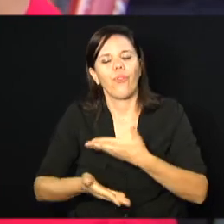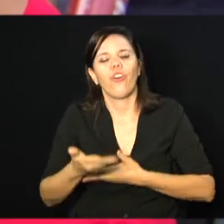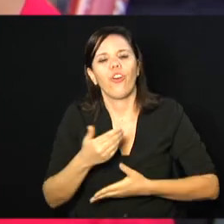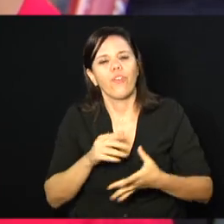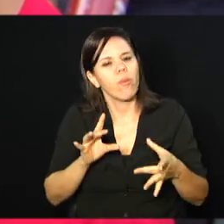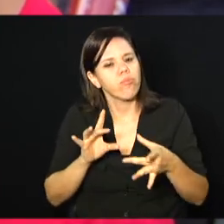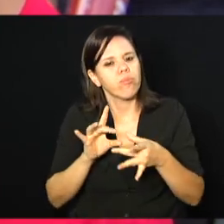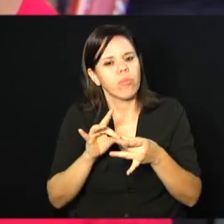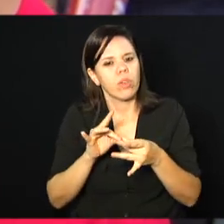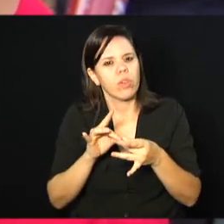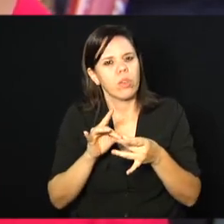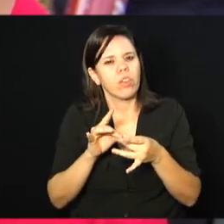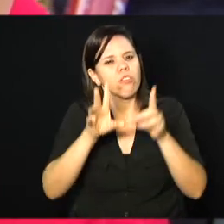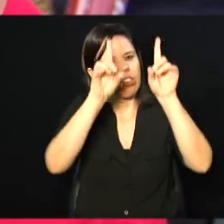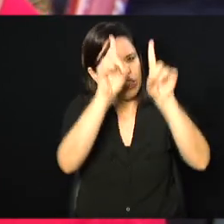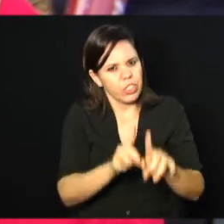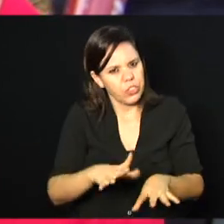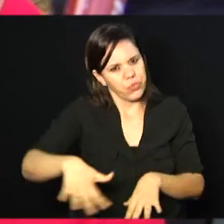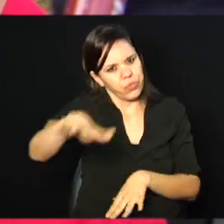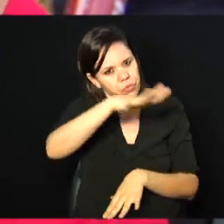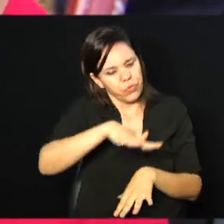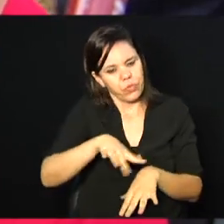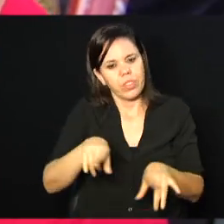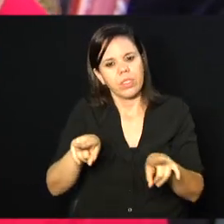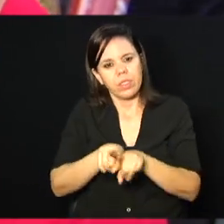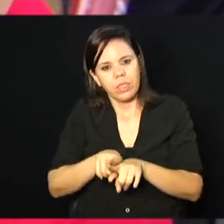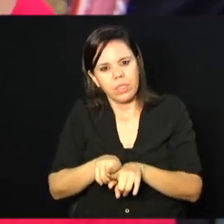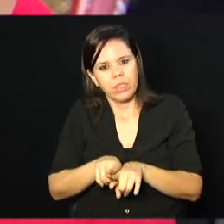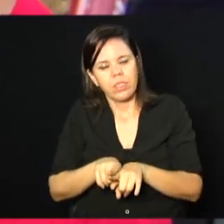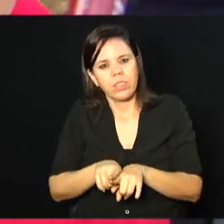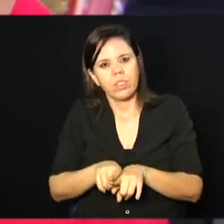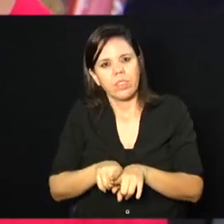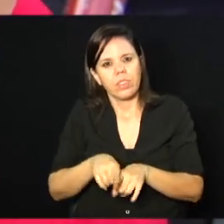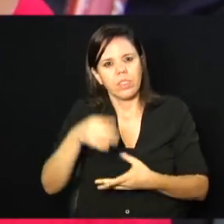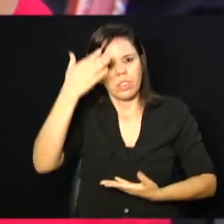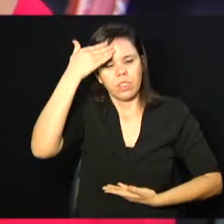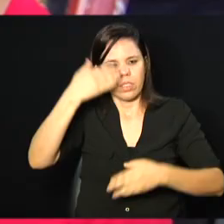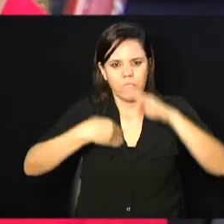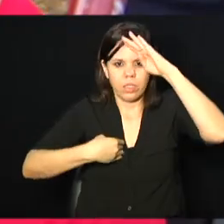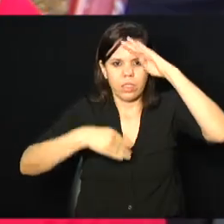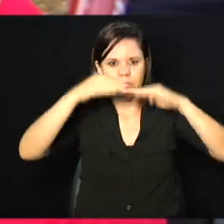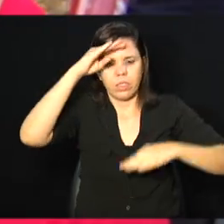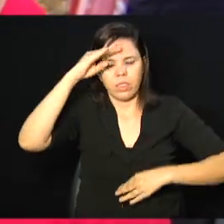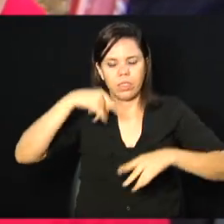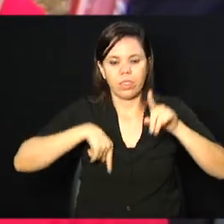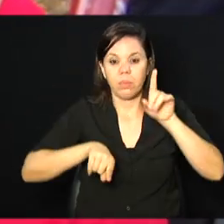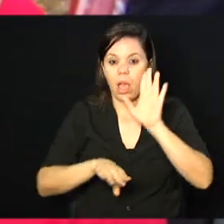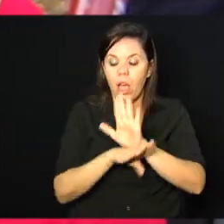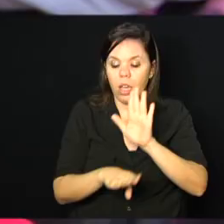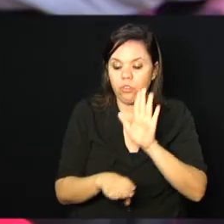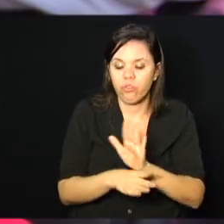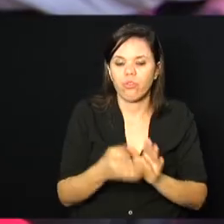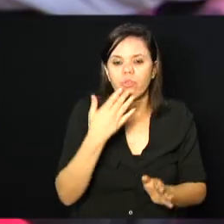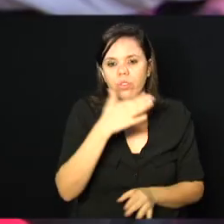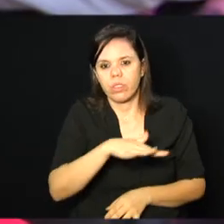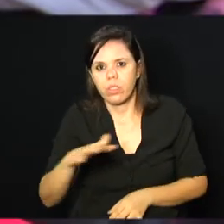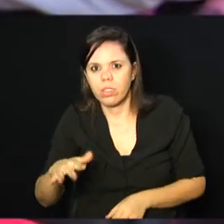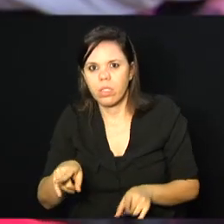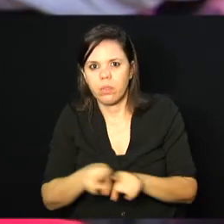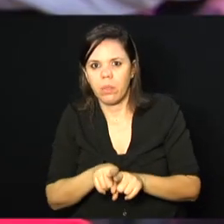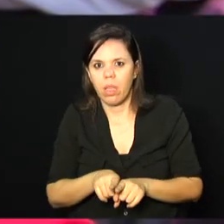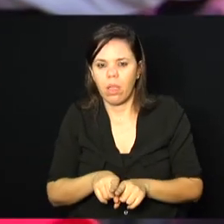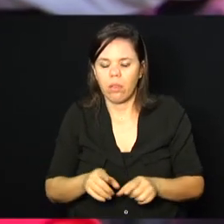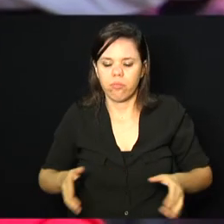deficiências, paralisia cerebral, que a gente ajuda a criança paralítica. Antes,